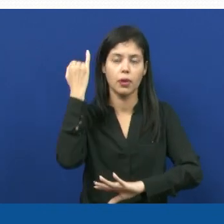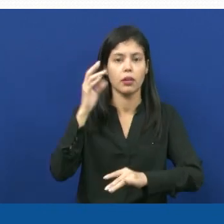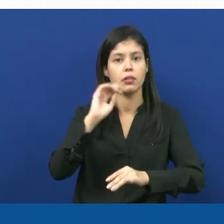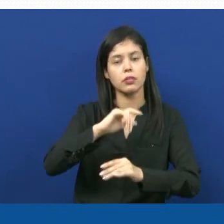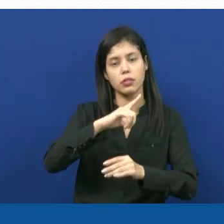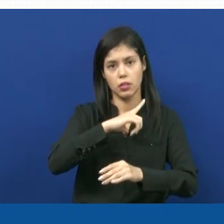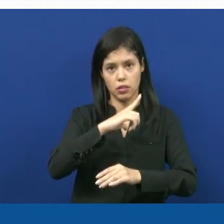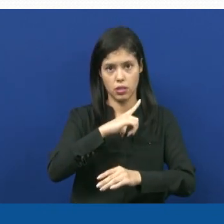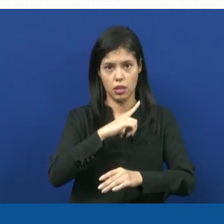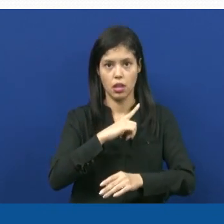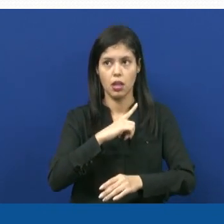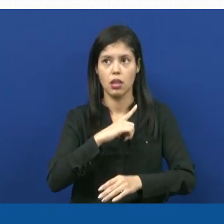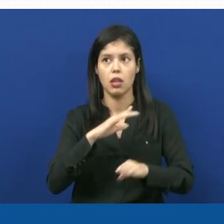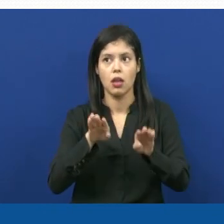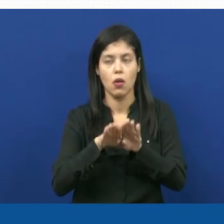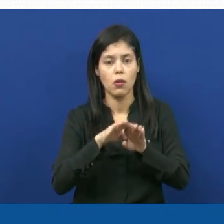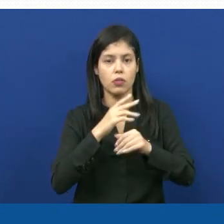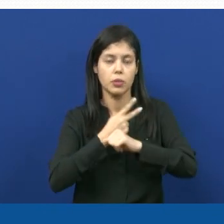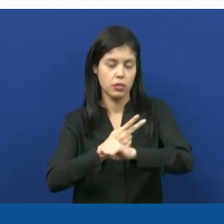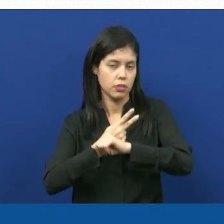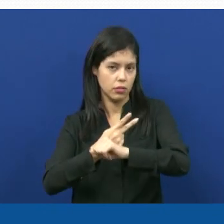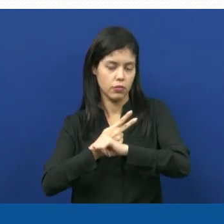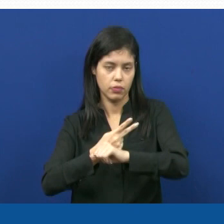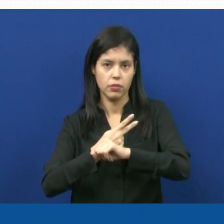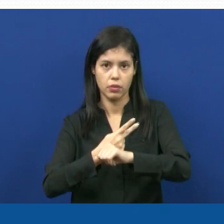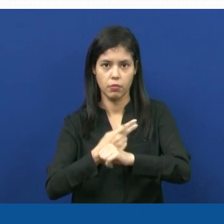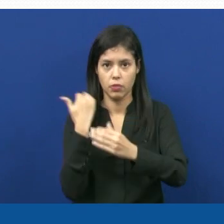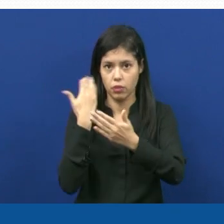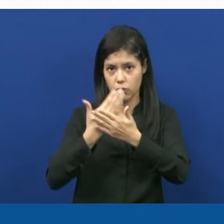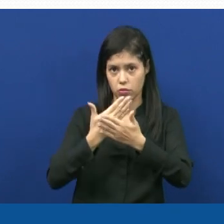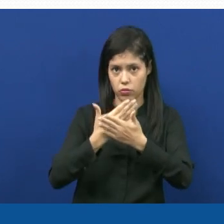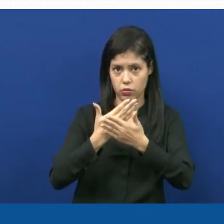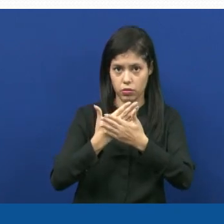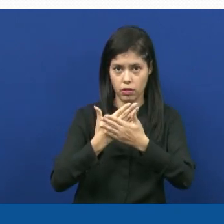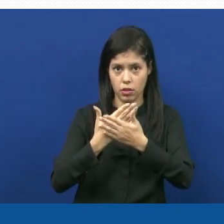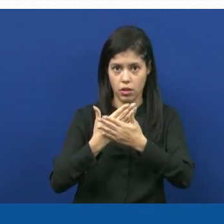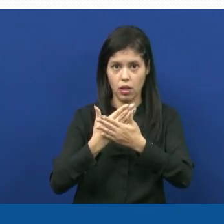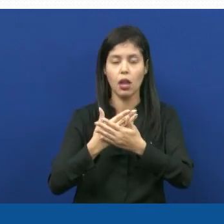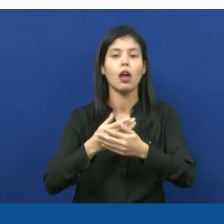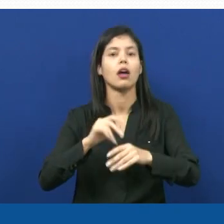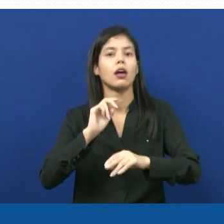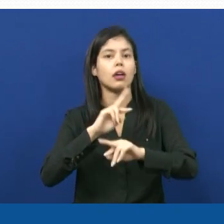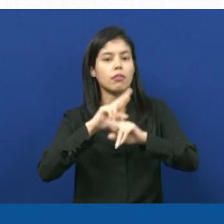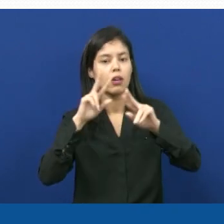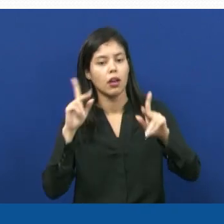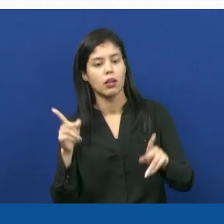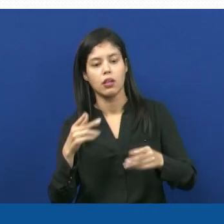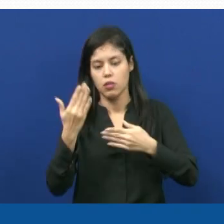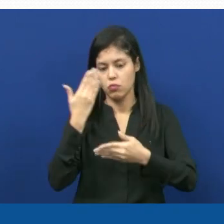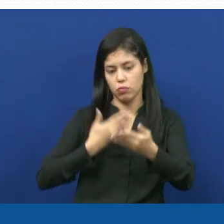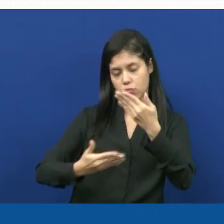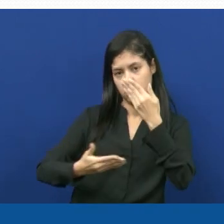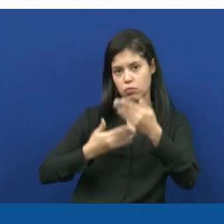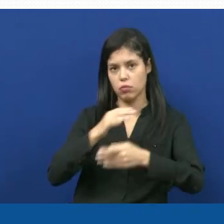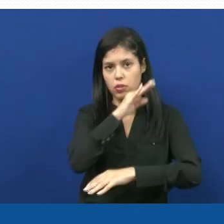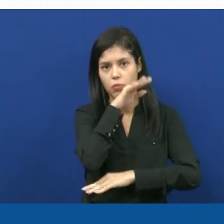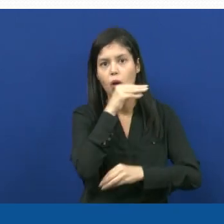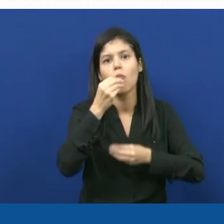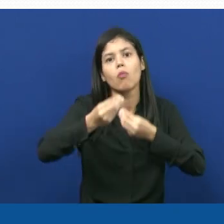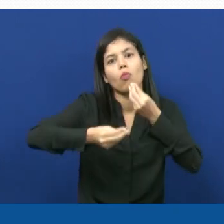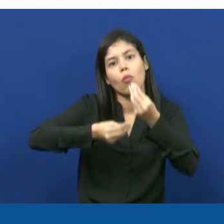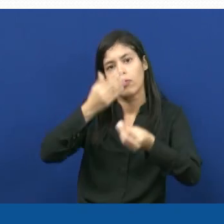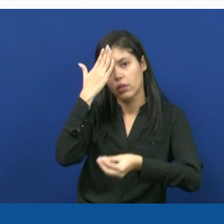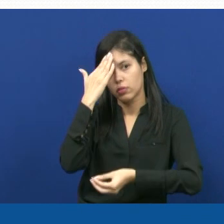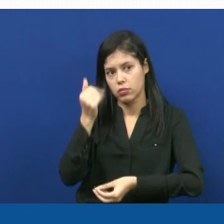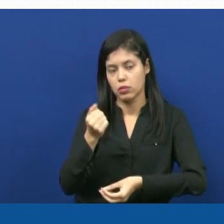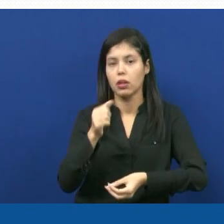critérios que são adotados pelos pesquisadores para estudar as relações entre os seres vivos? Como é que eu sei que um ser vivo que